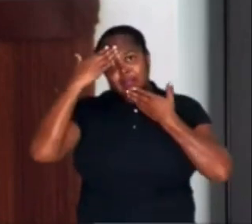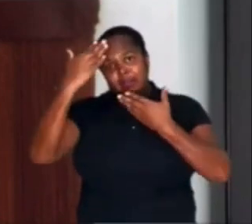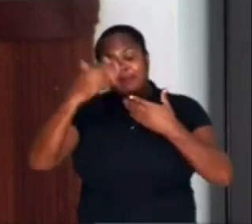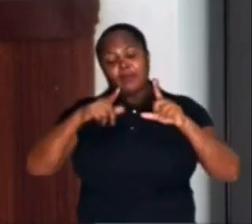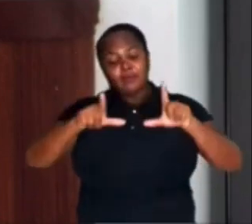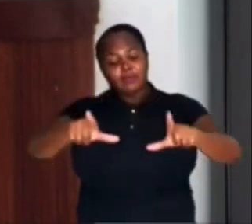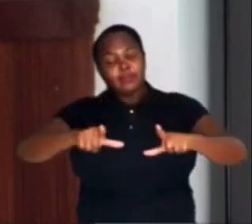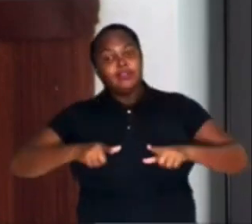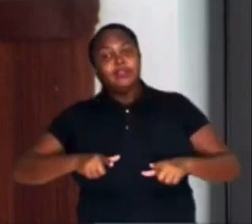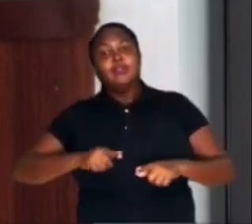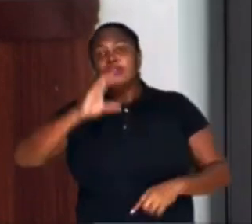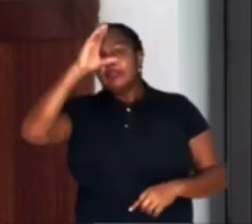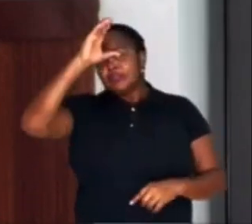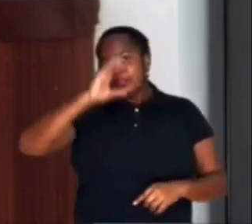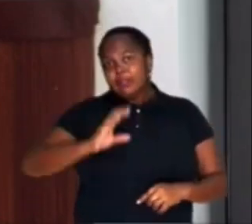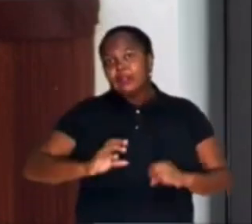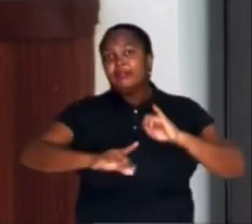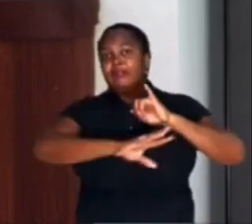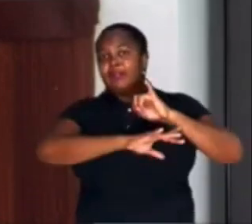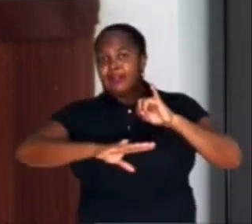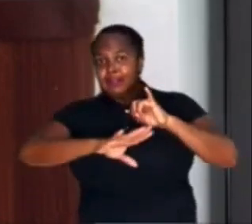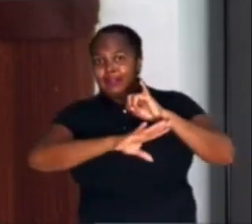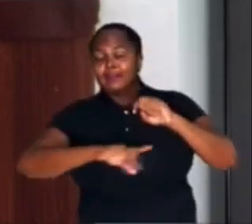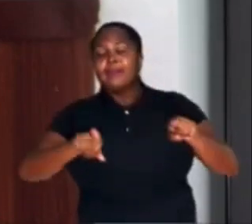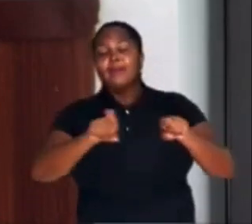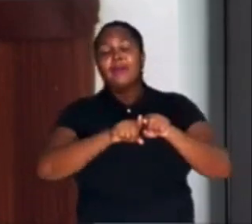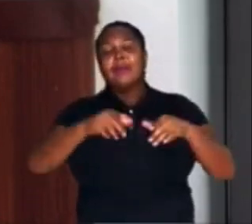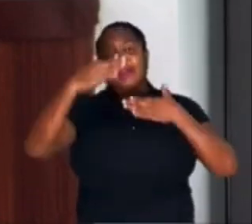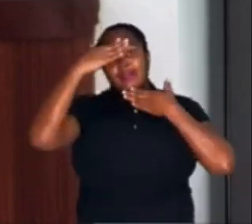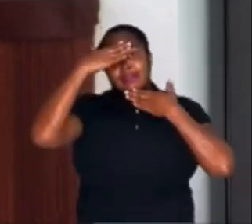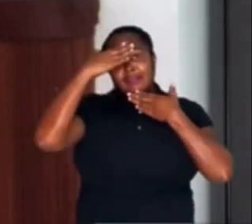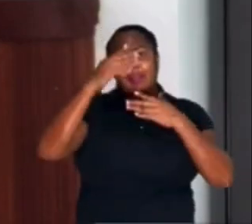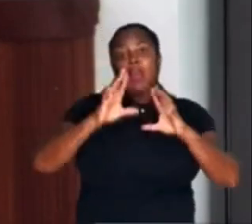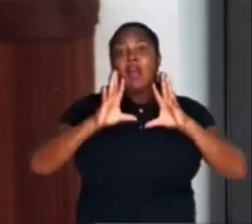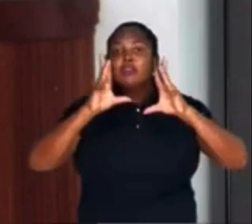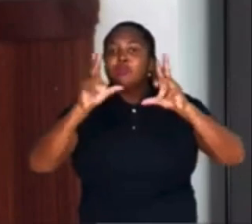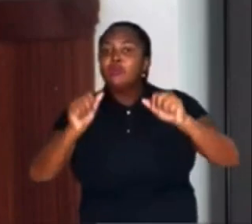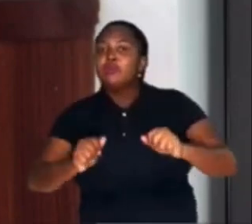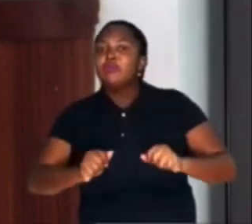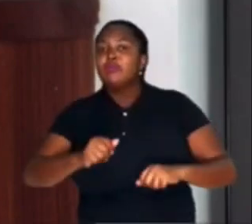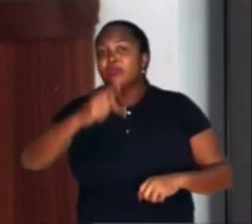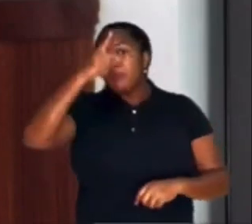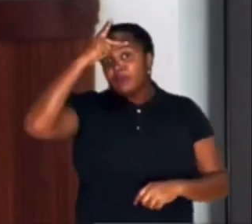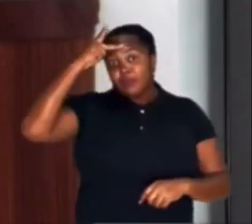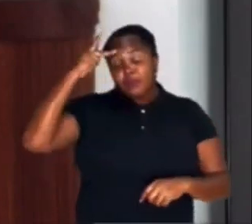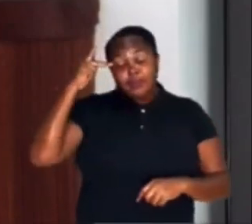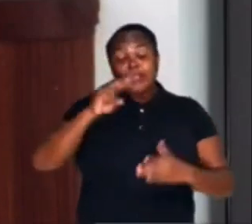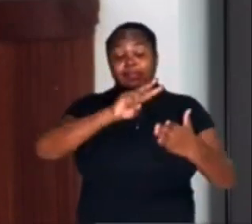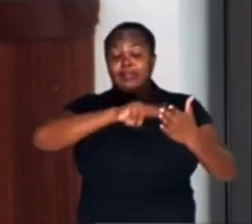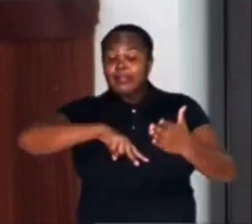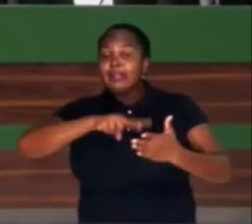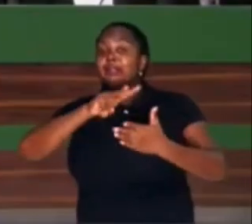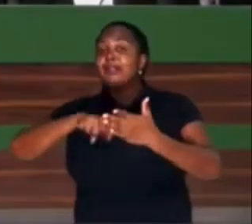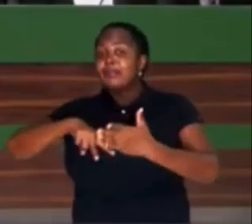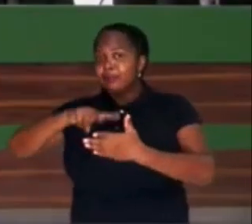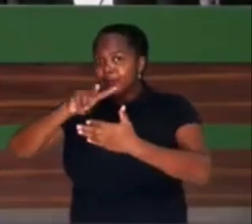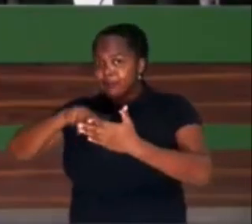posso deixar de agradecer ao público leitor do Blog do Gusmão. Muito obrigado a todas, todos e a todes.